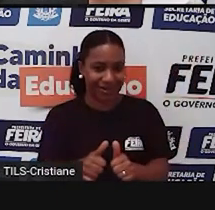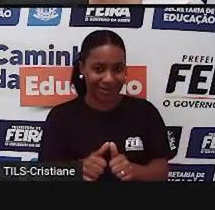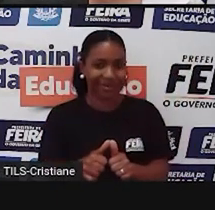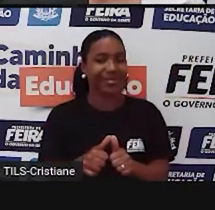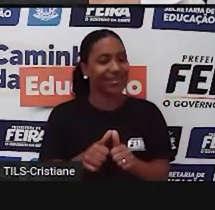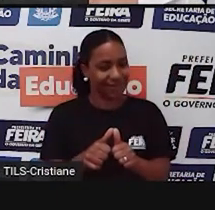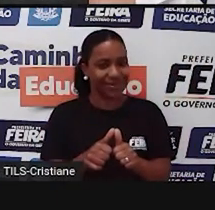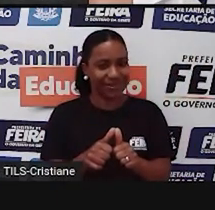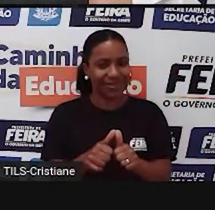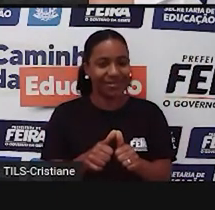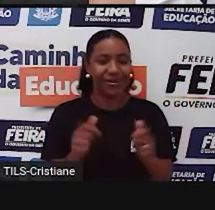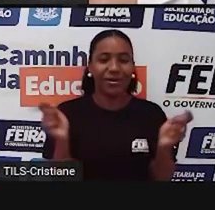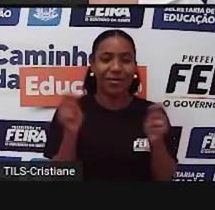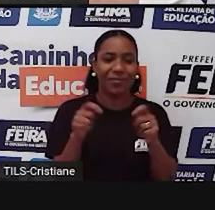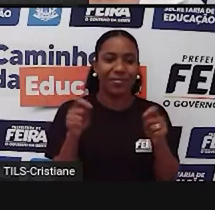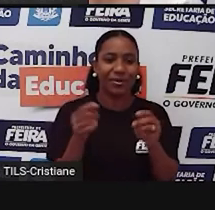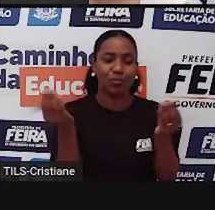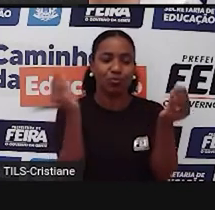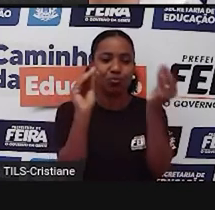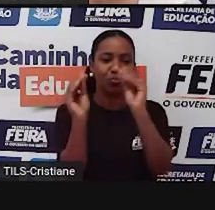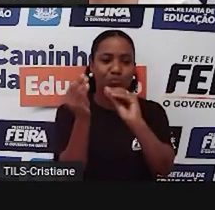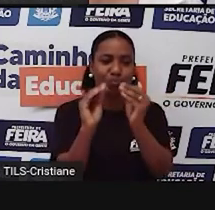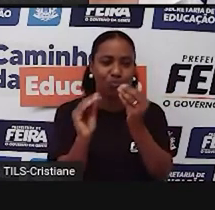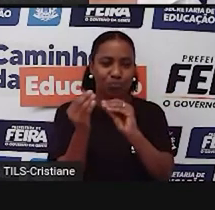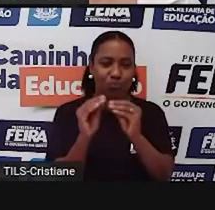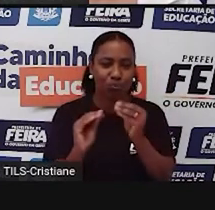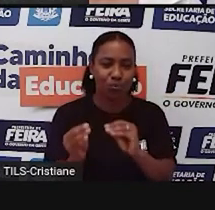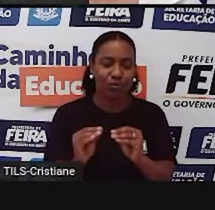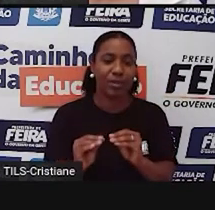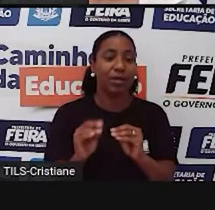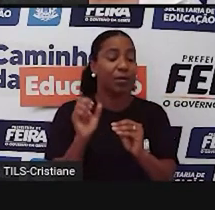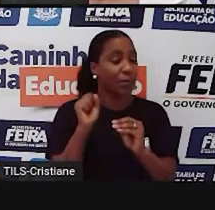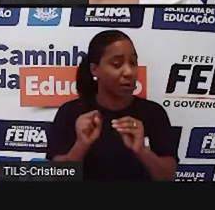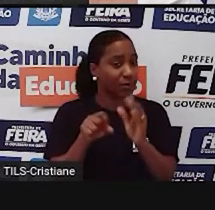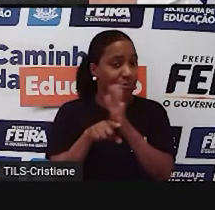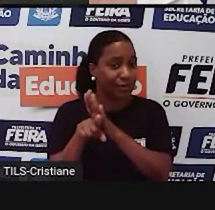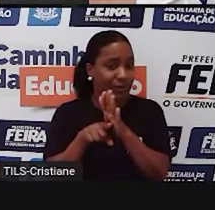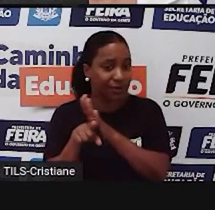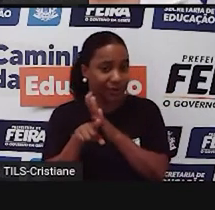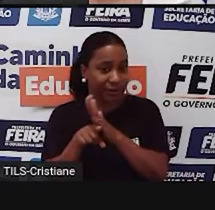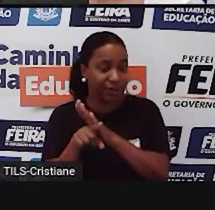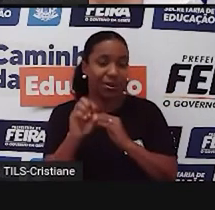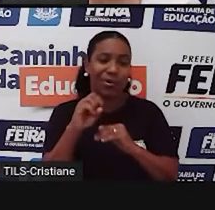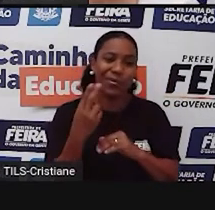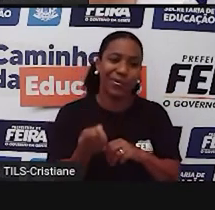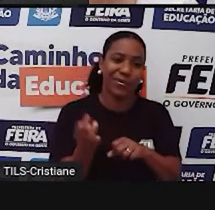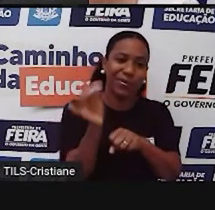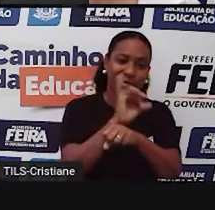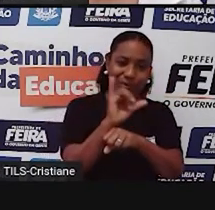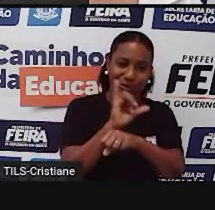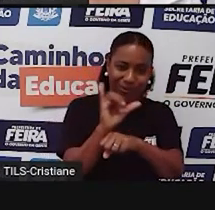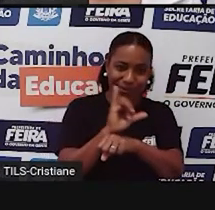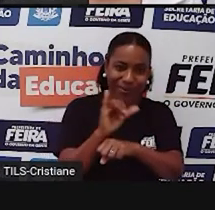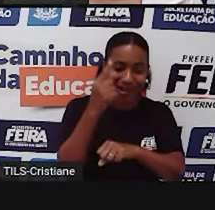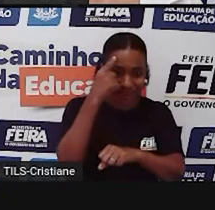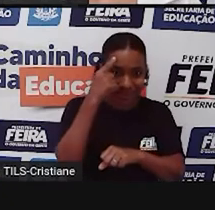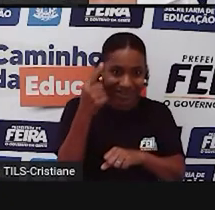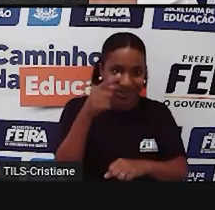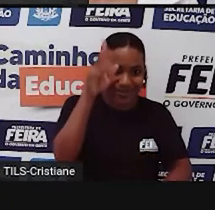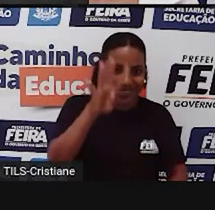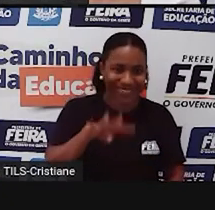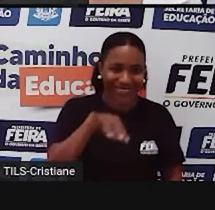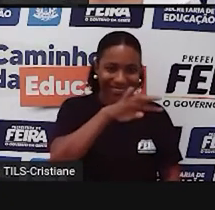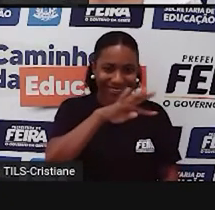pesquisas ou vocês podem recorrer a esta aula de hoje no YouTube. Porque eu apresentei para vocês, no início, uma tabela